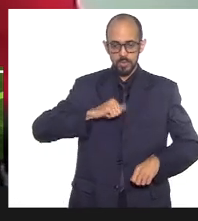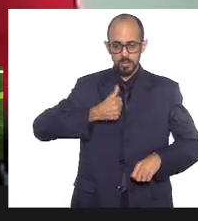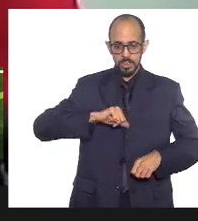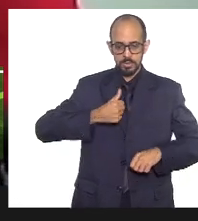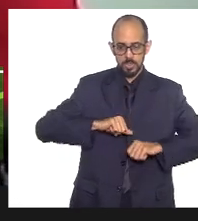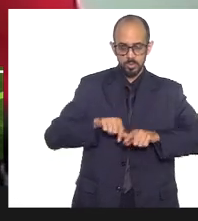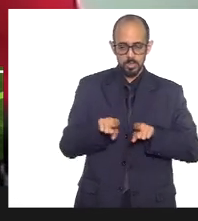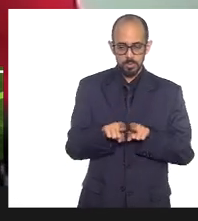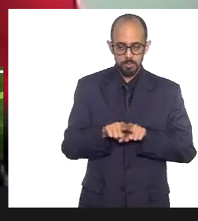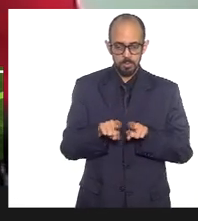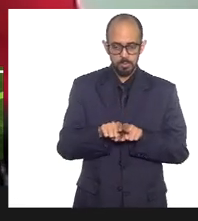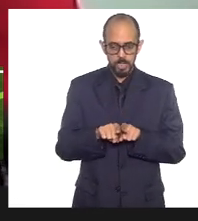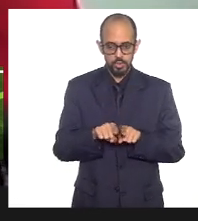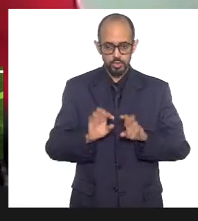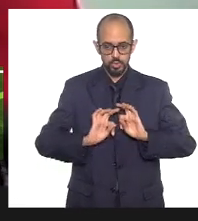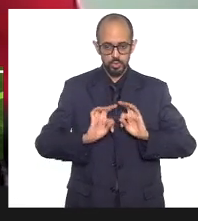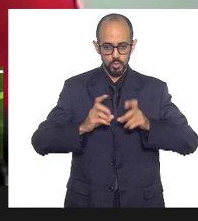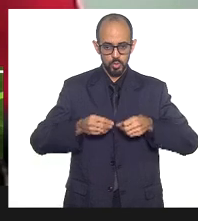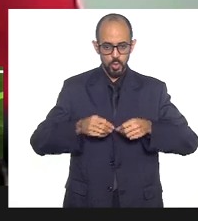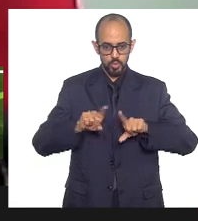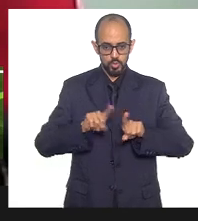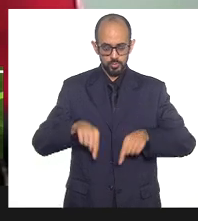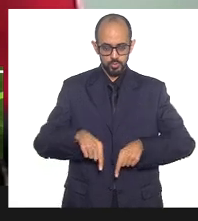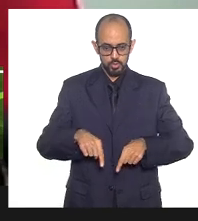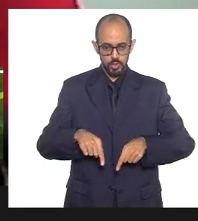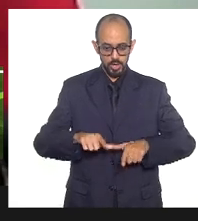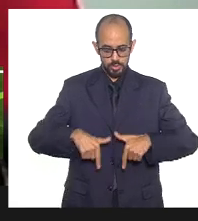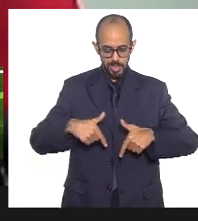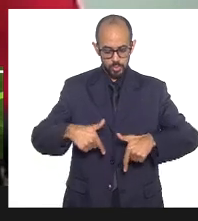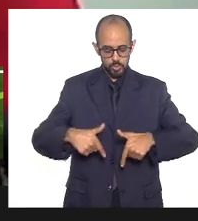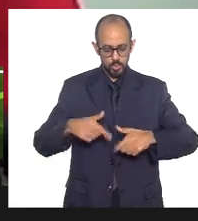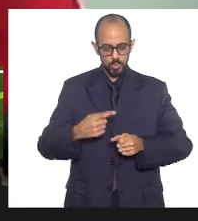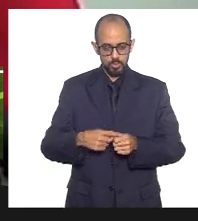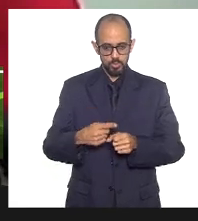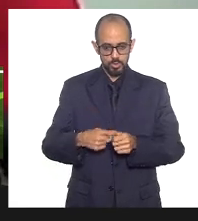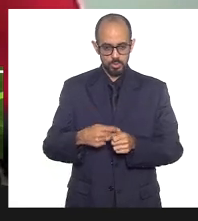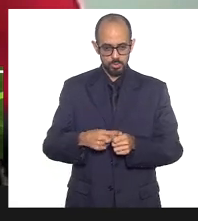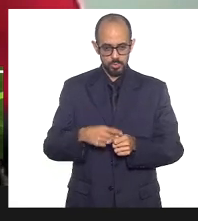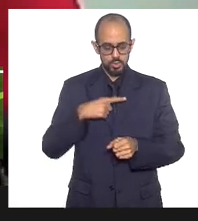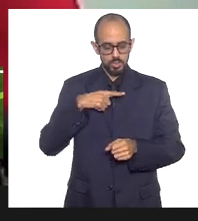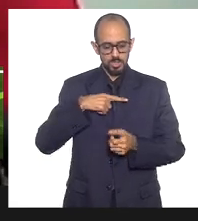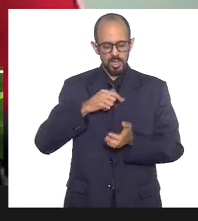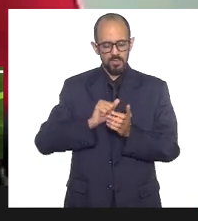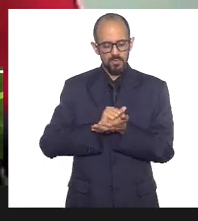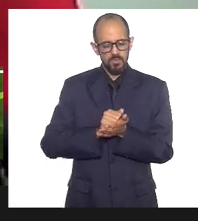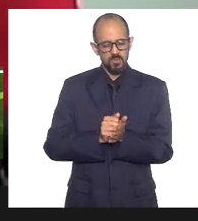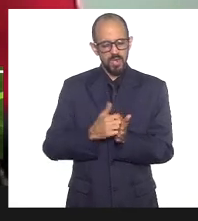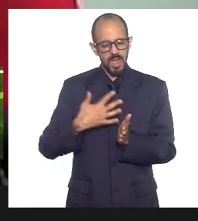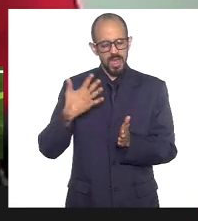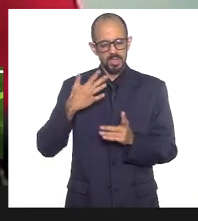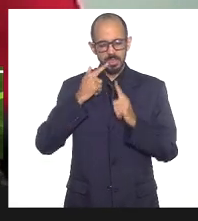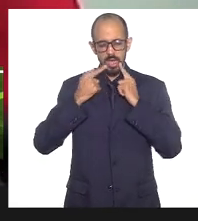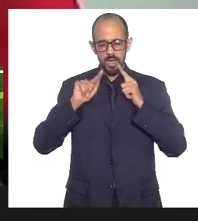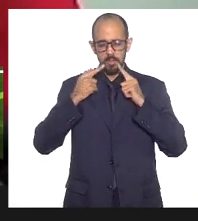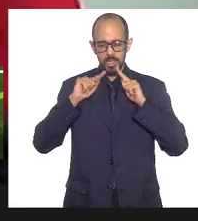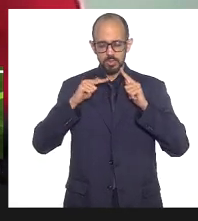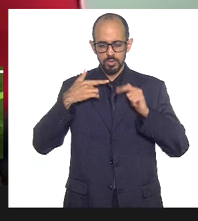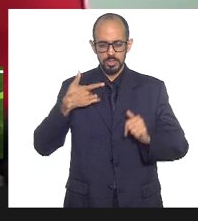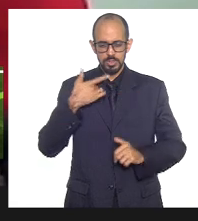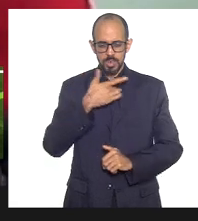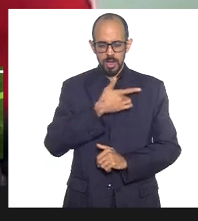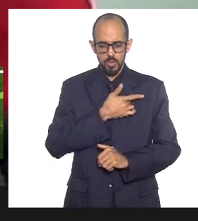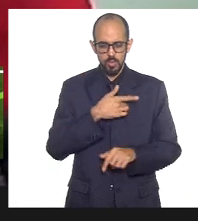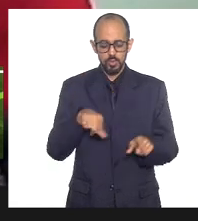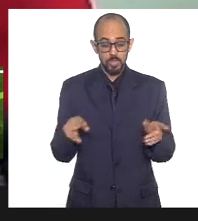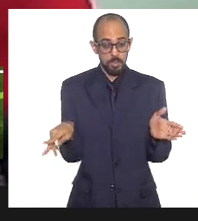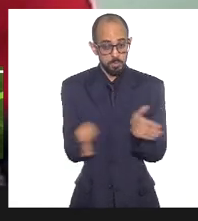dos servidores que atuam no município. Nós temos aqui várias reclamações, por exemplo, da área da saúde, da